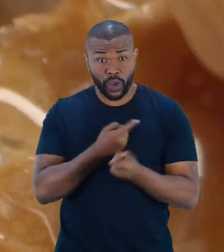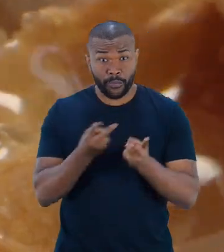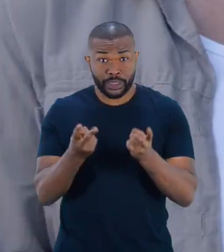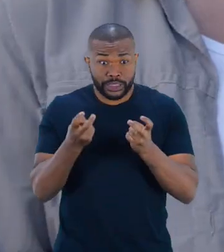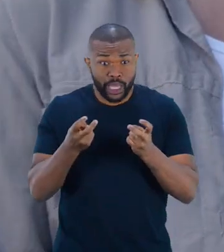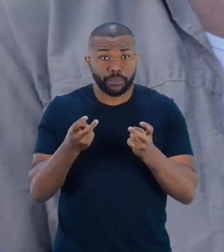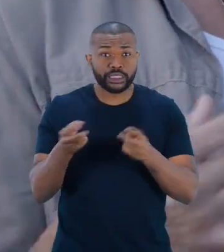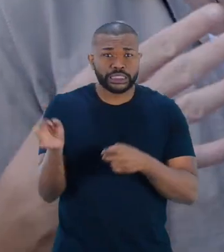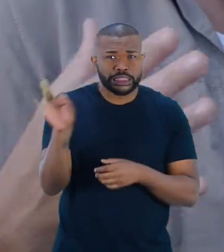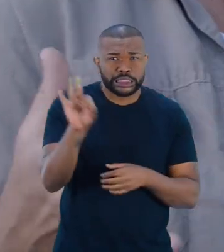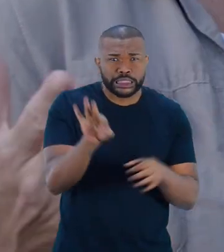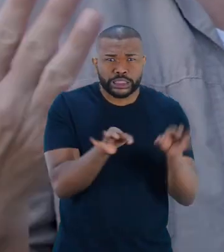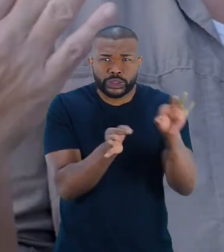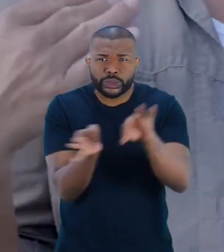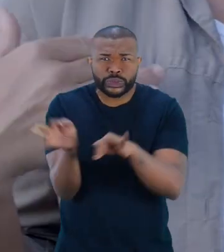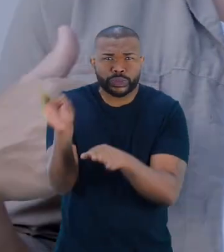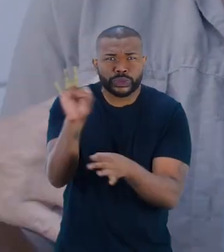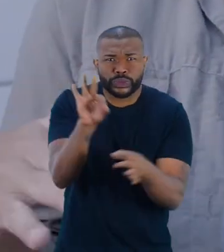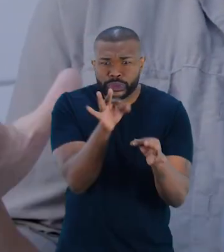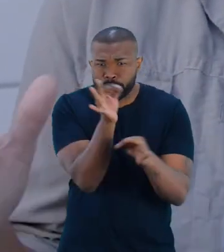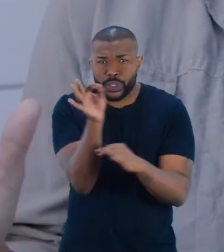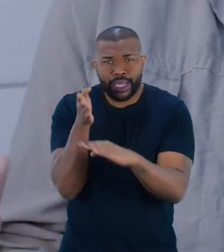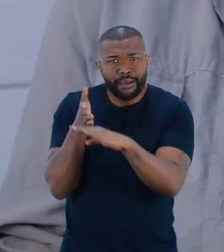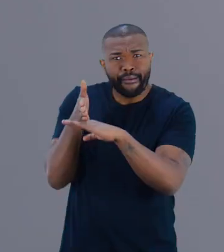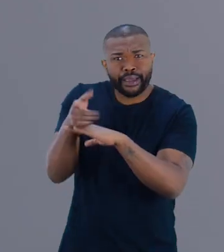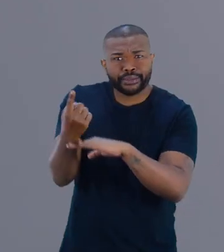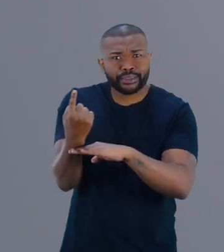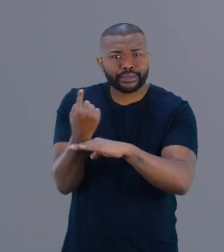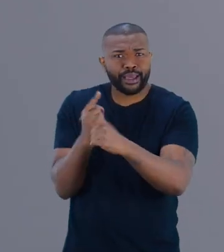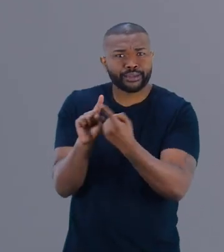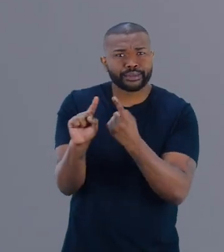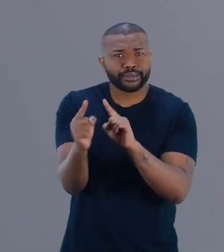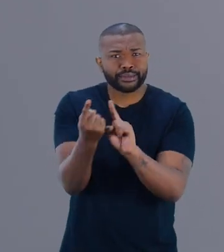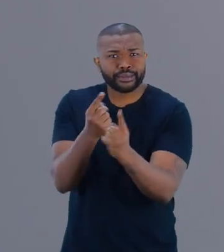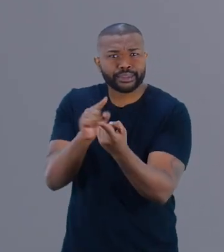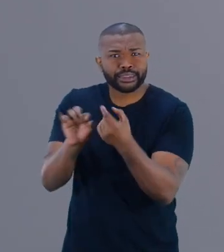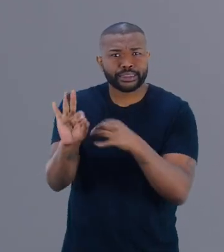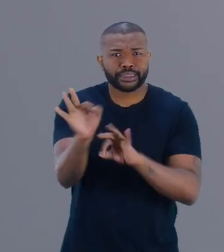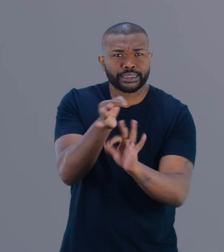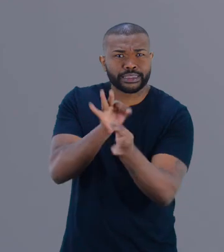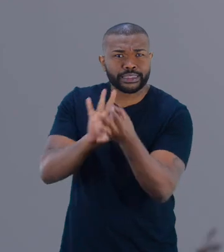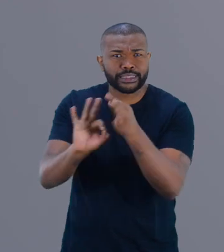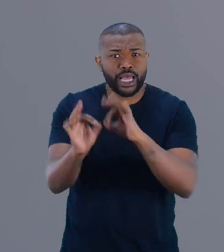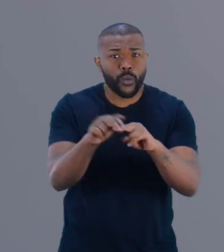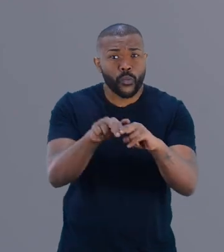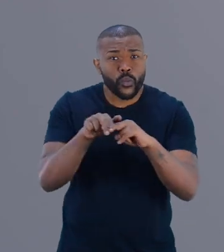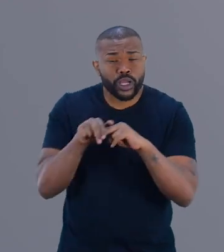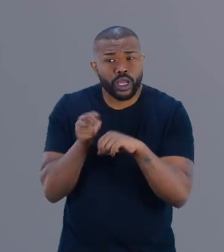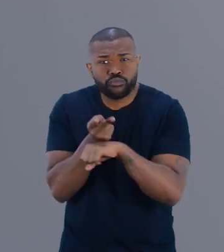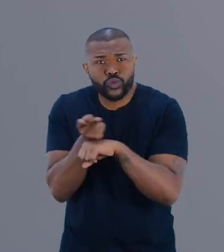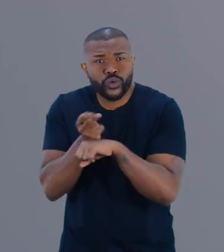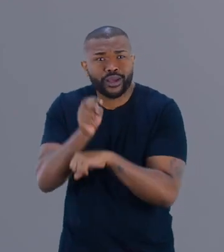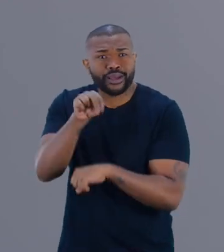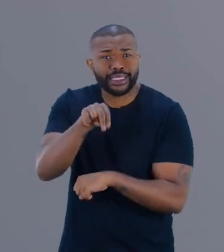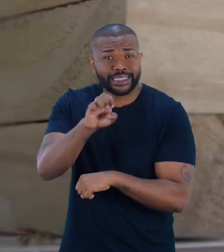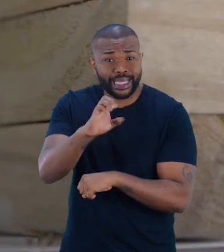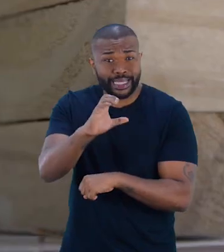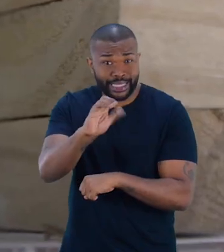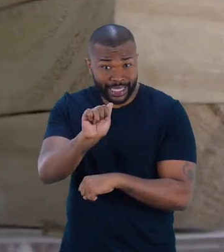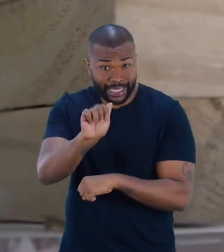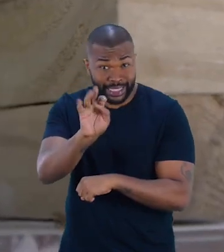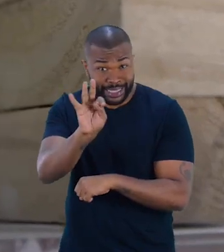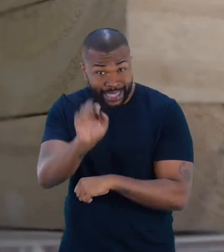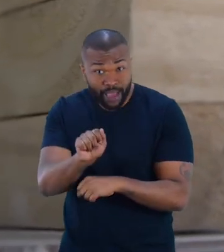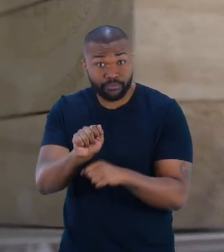A gente percebe que esse movimento das abelhas entrando e saindo é muito interessante, porque elas estão indo justamente buscar o néctar para